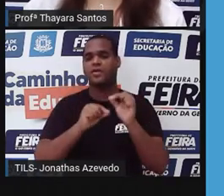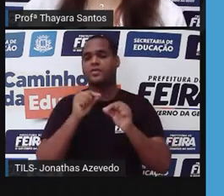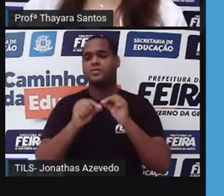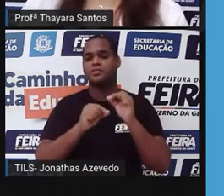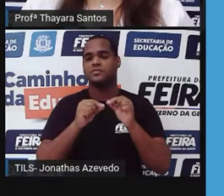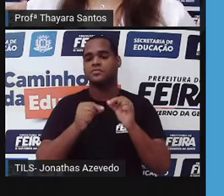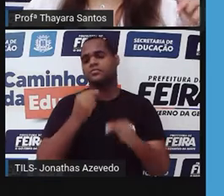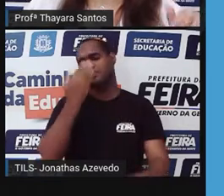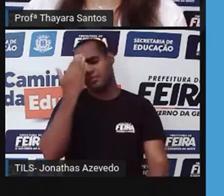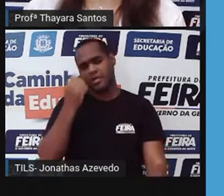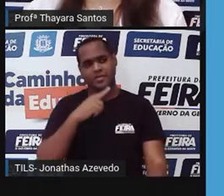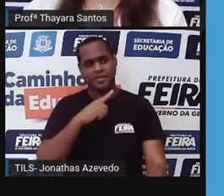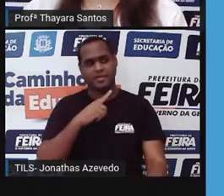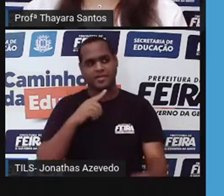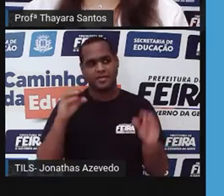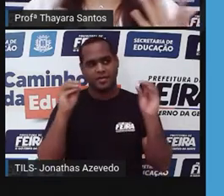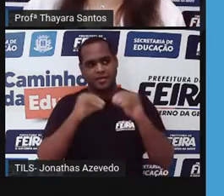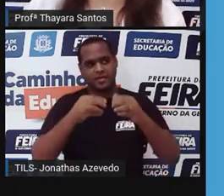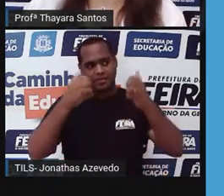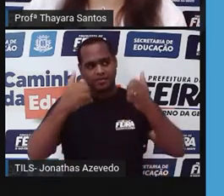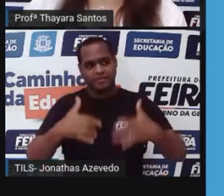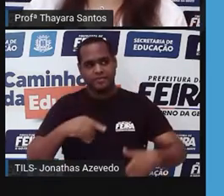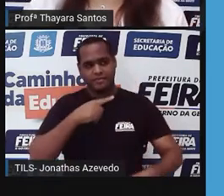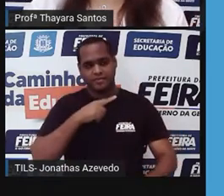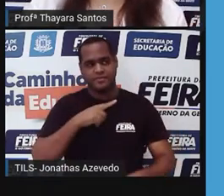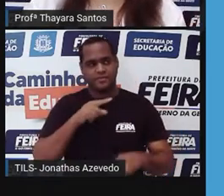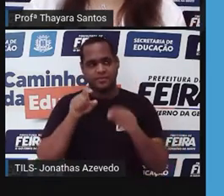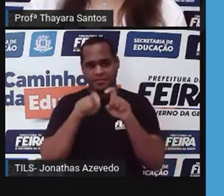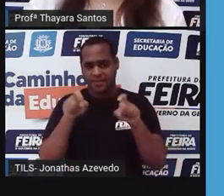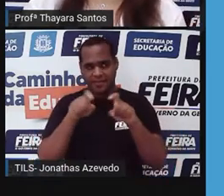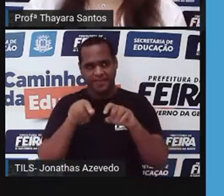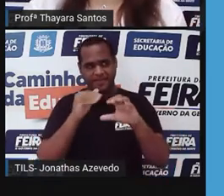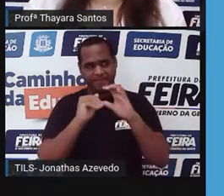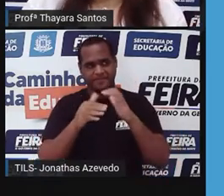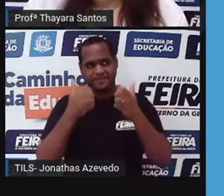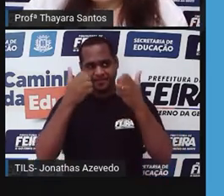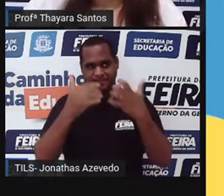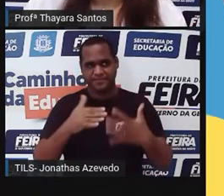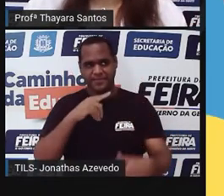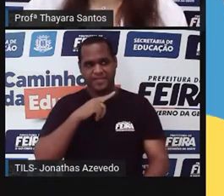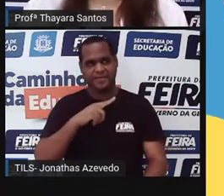Quem sabe pode colocar aqui no chat, que eu quero ver vocês interagindo nessa nossa aula.